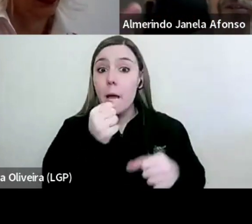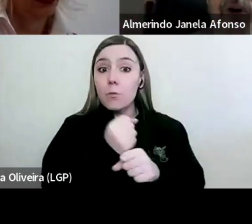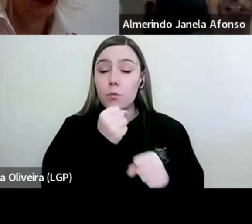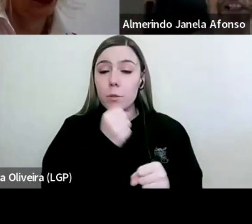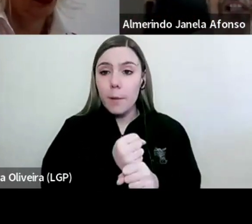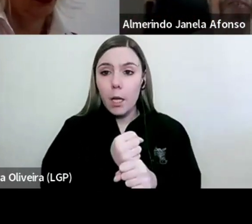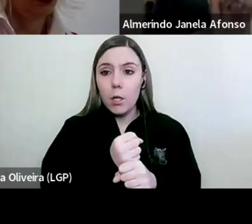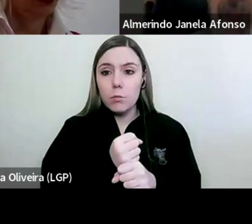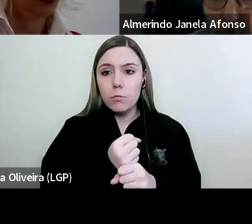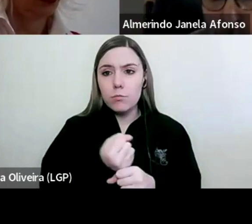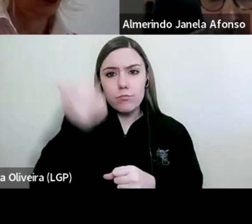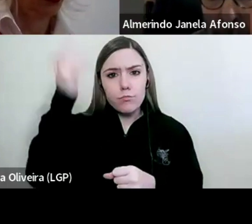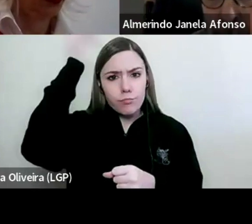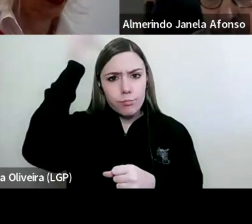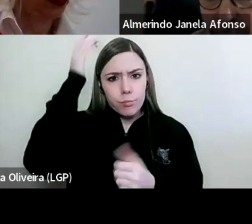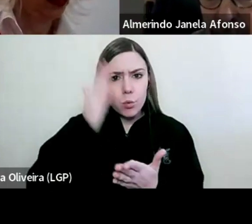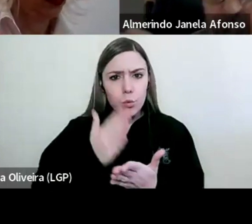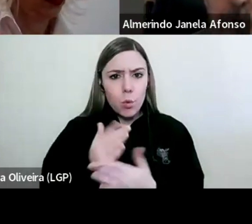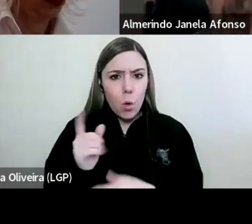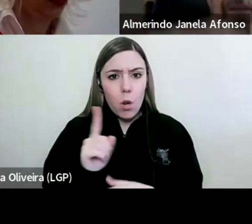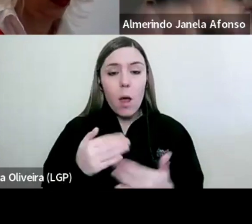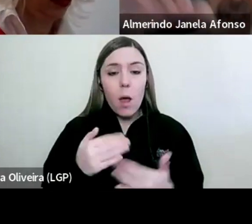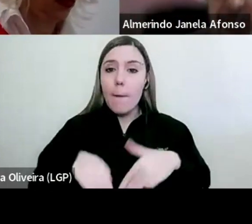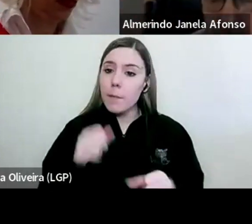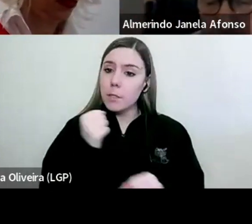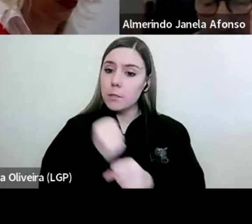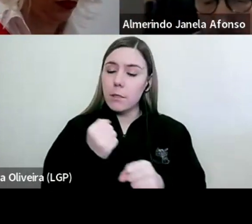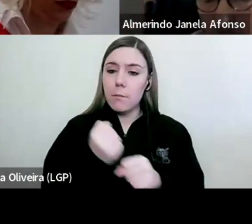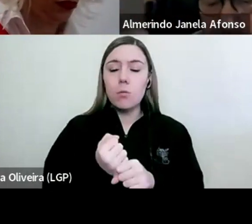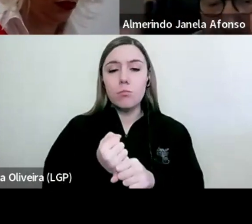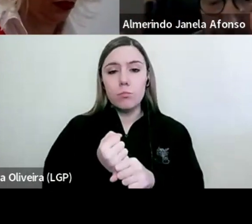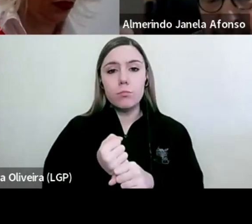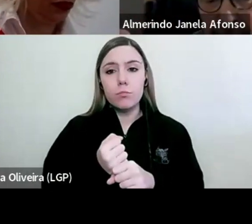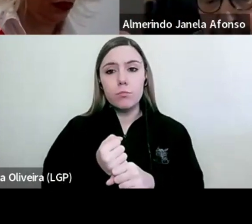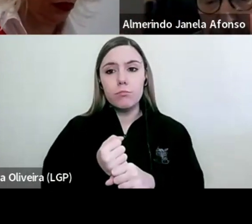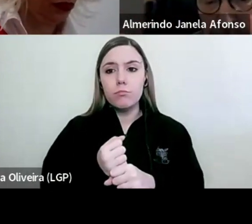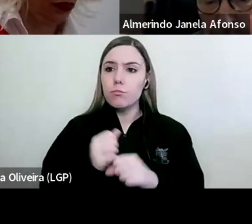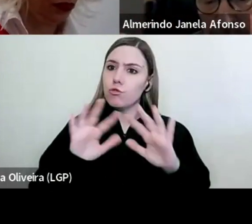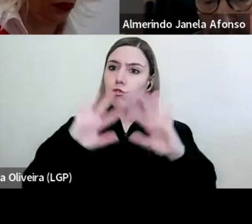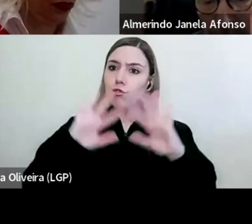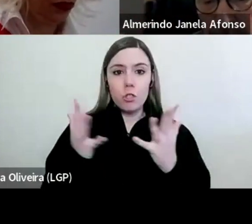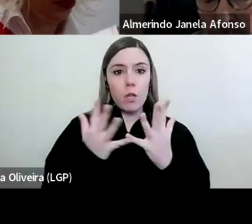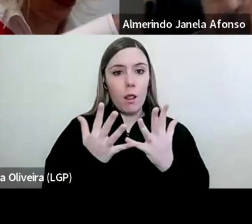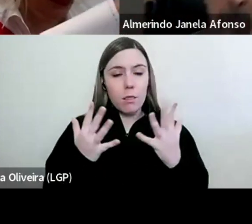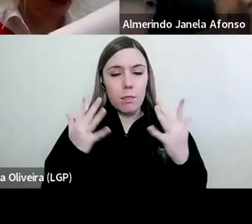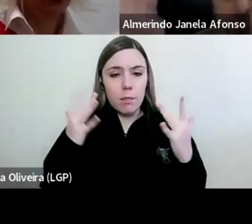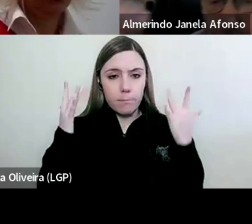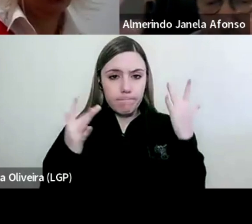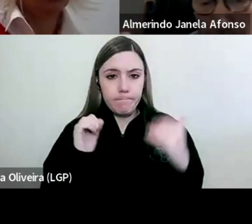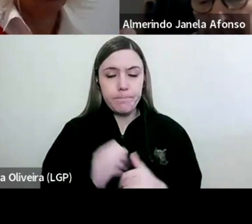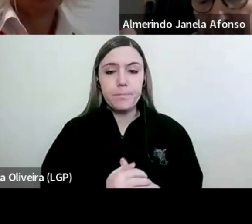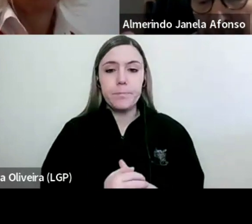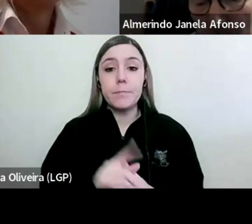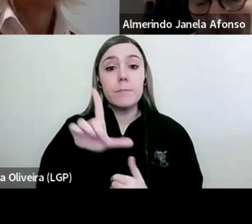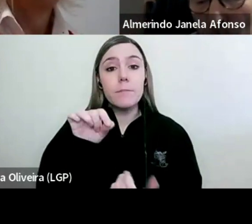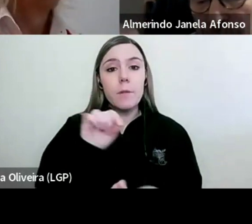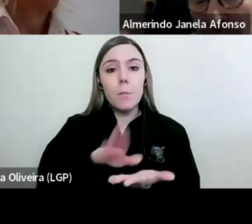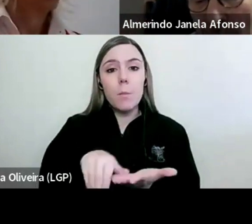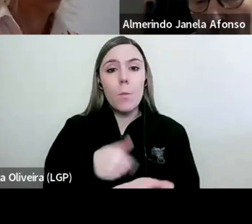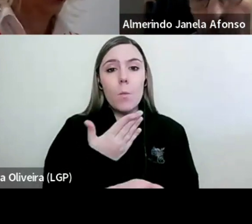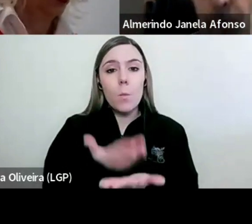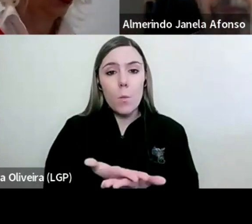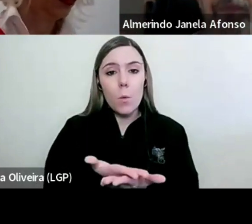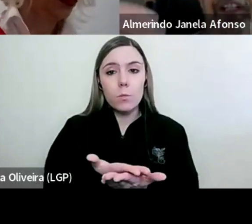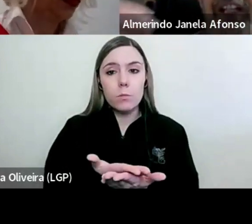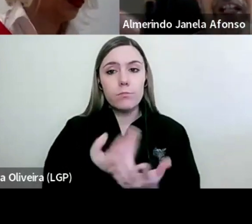um trabalho cognitivo e intelectual, mas um trabalho na sua dimensão holística. Propondo também o